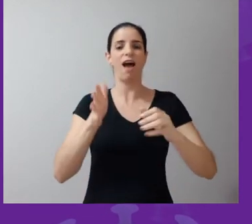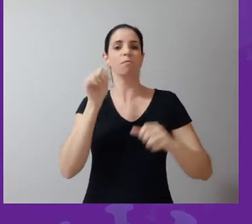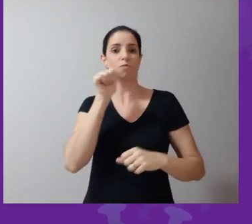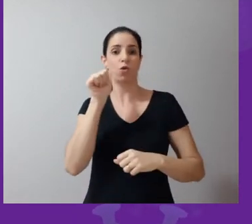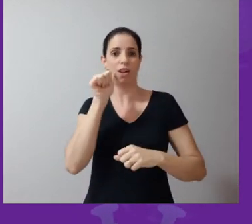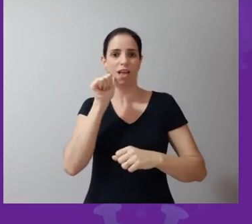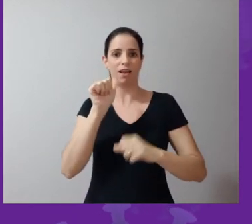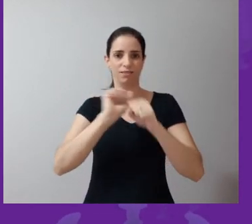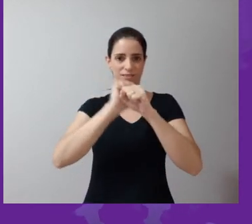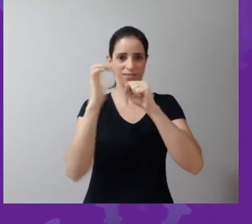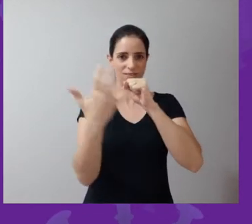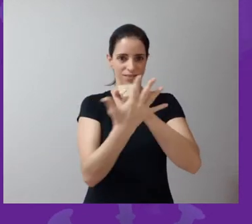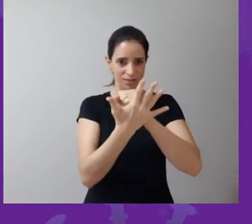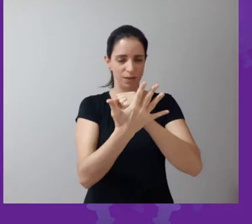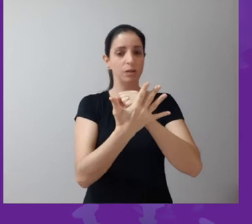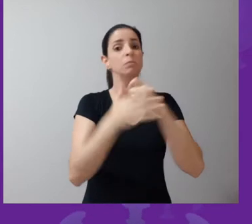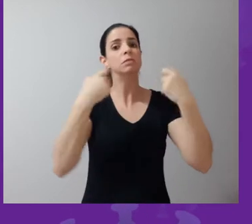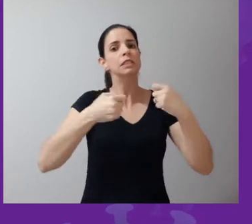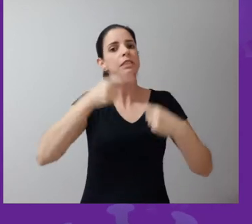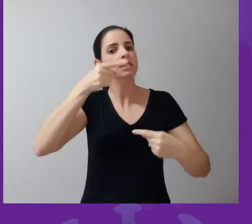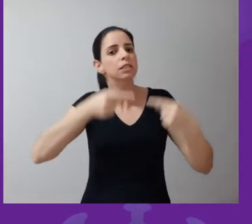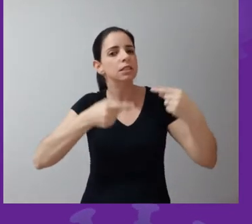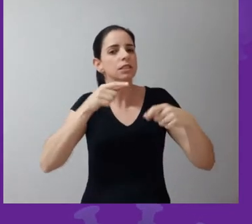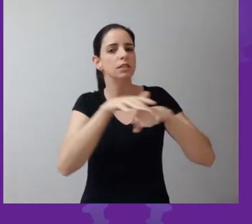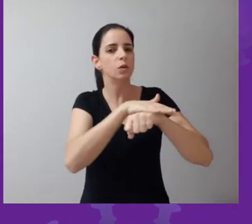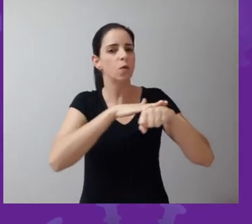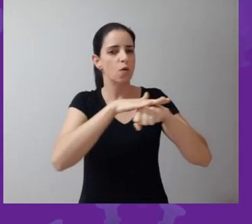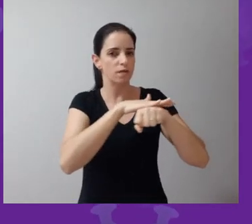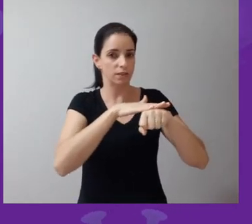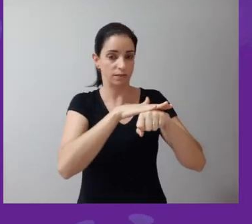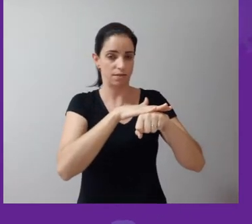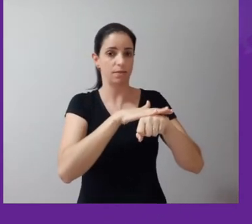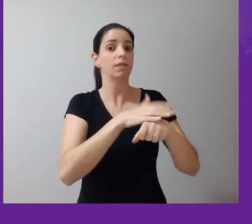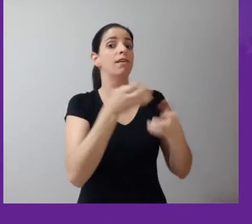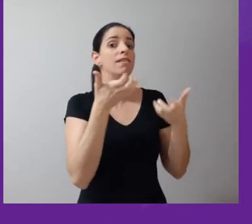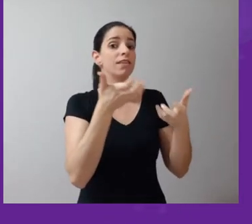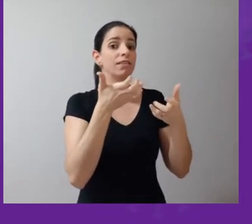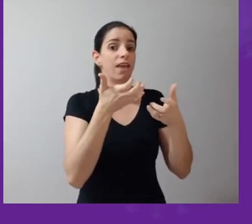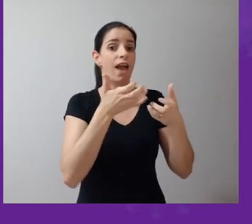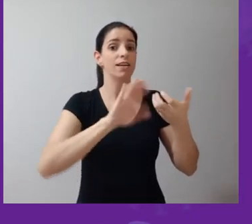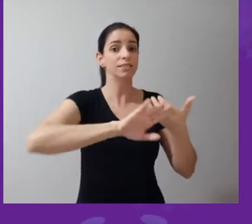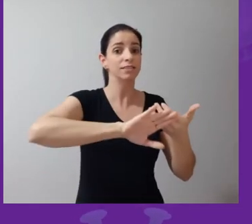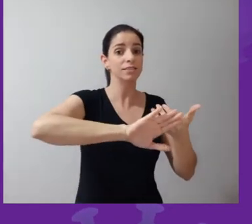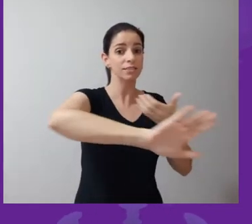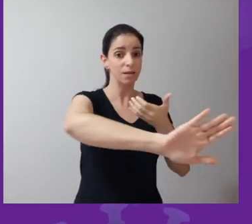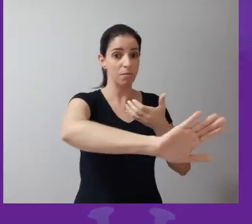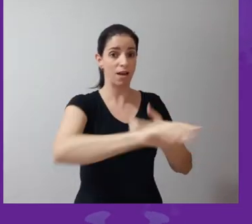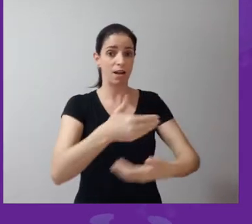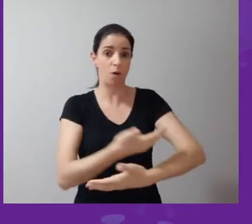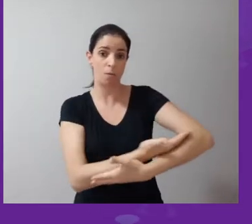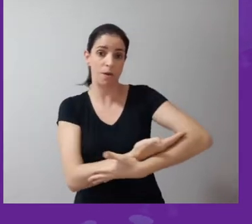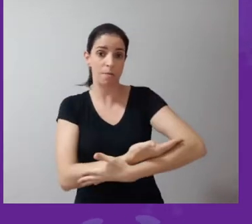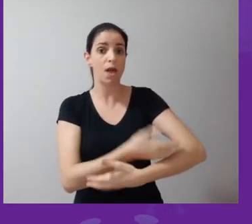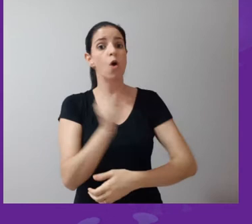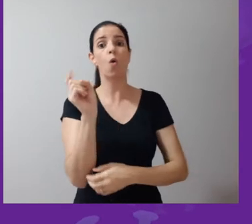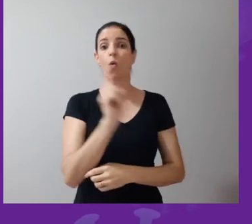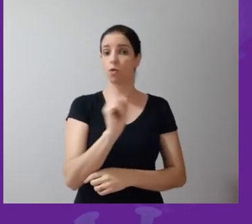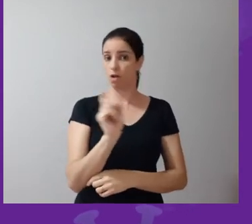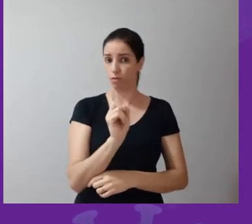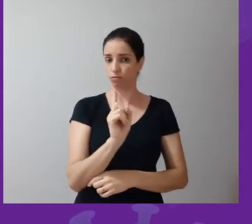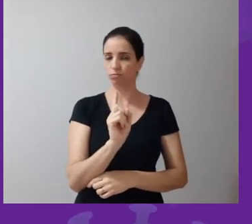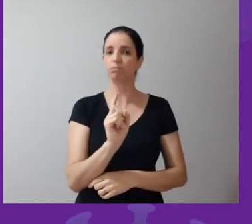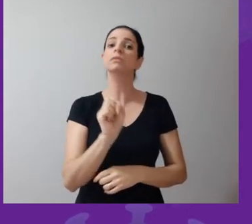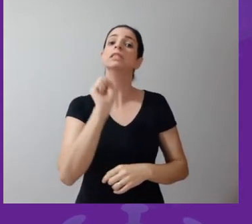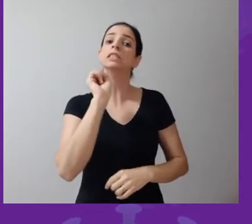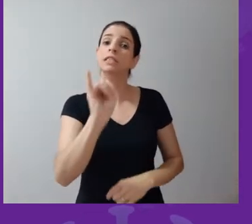a gente pode discutir com ela se ela quer isolar a criança ou não para a criança não pegar. Se ela